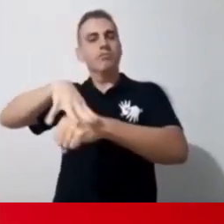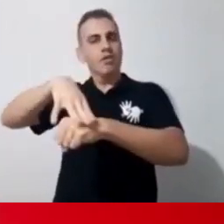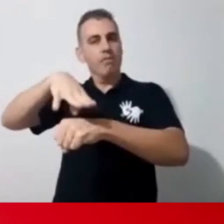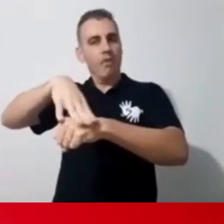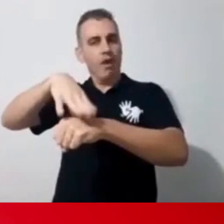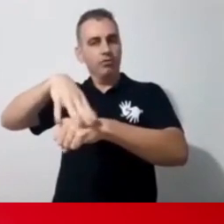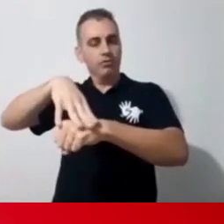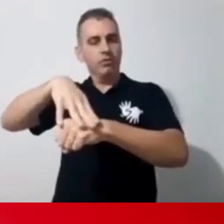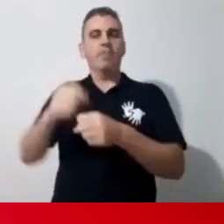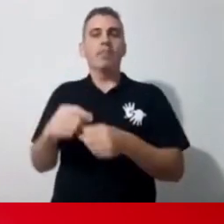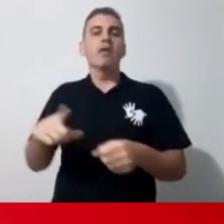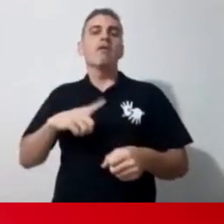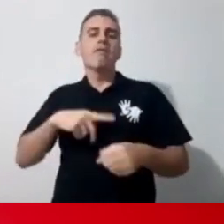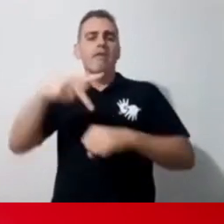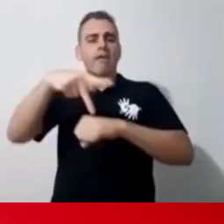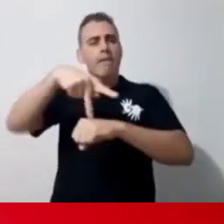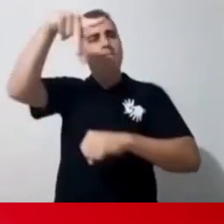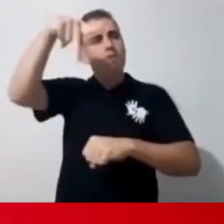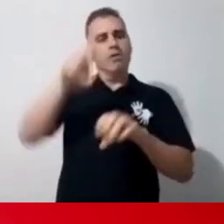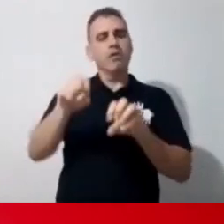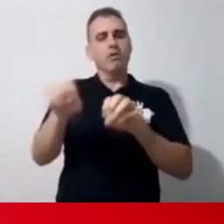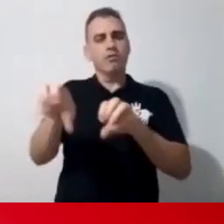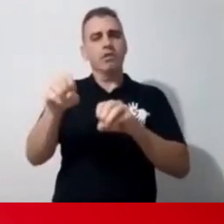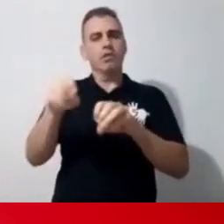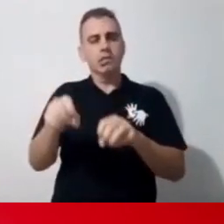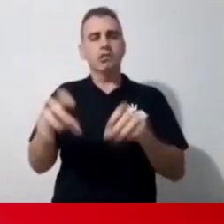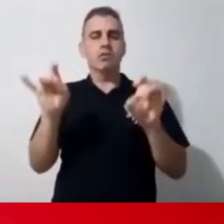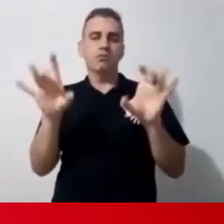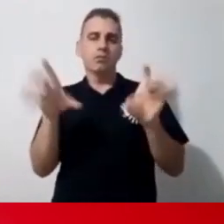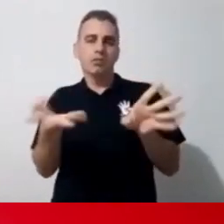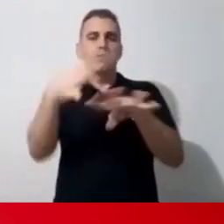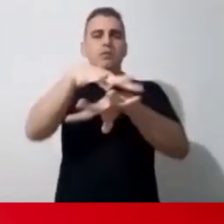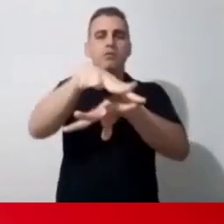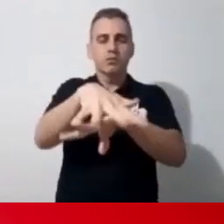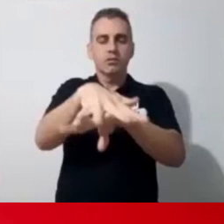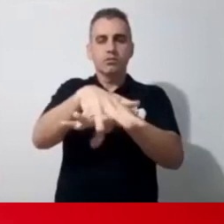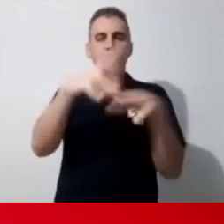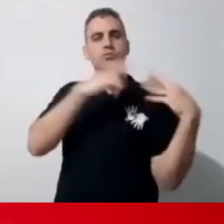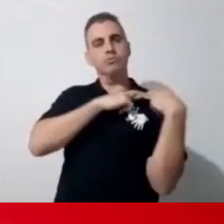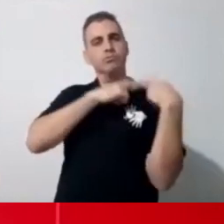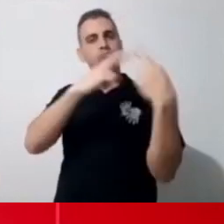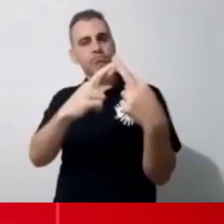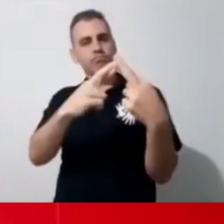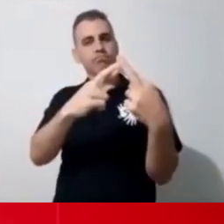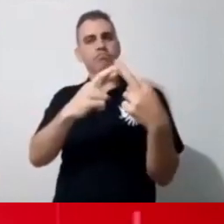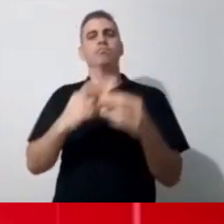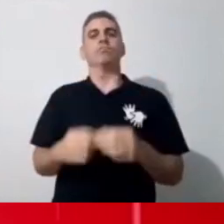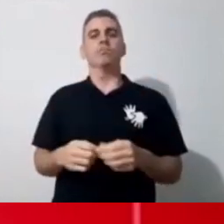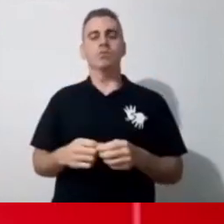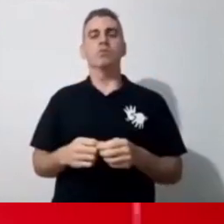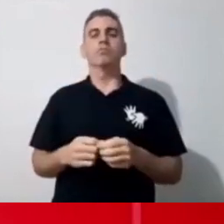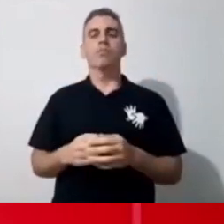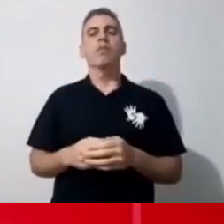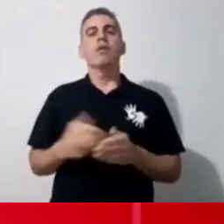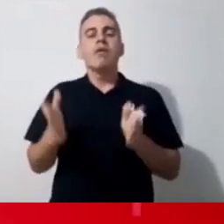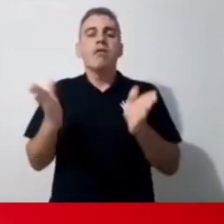tenho pós em educação especial inclusiva, supervisão e orientação e atualmente estou